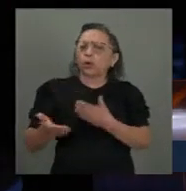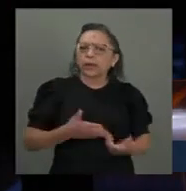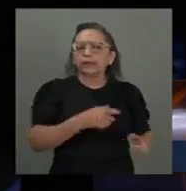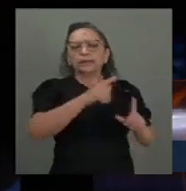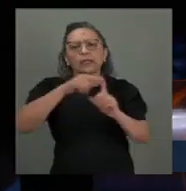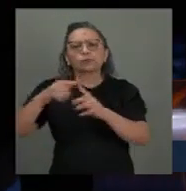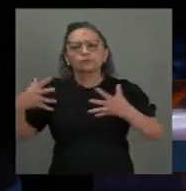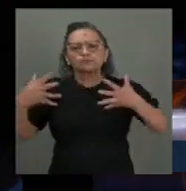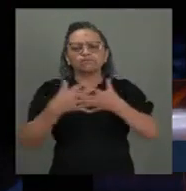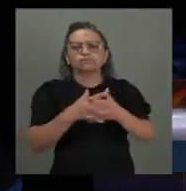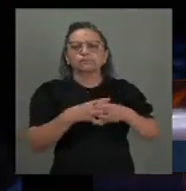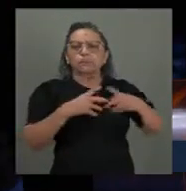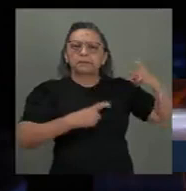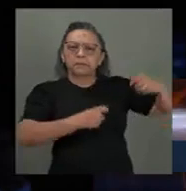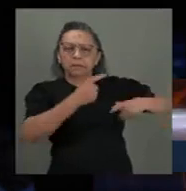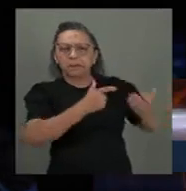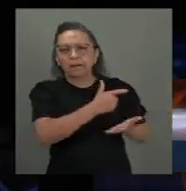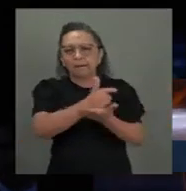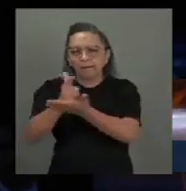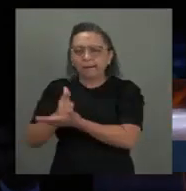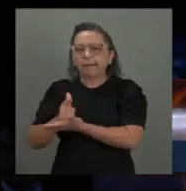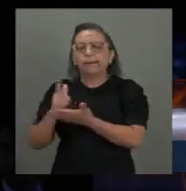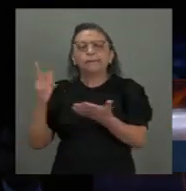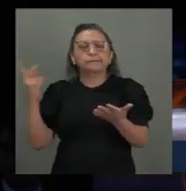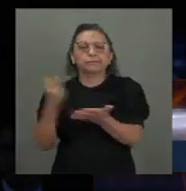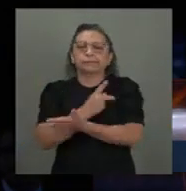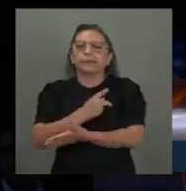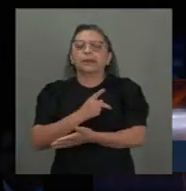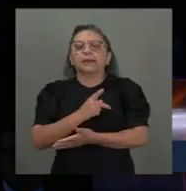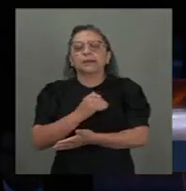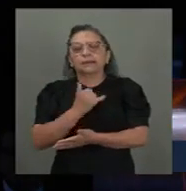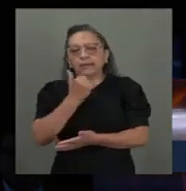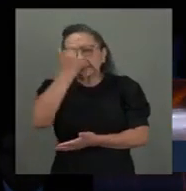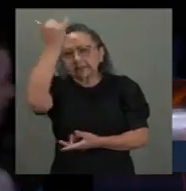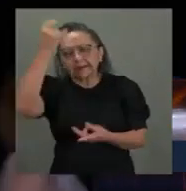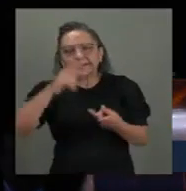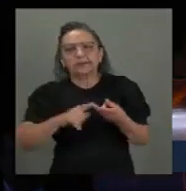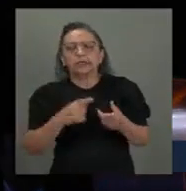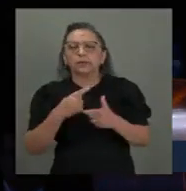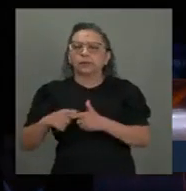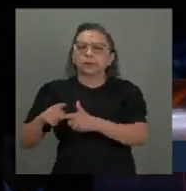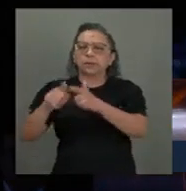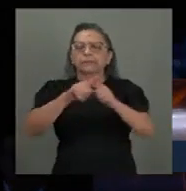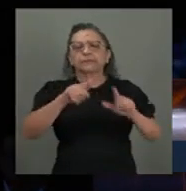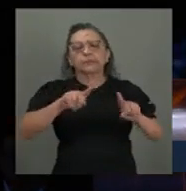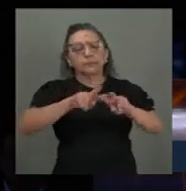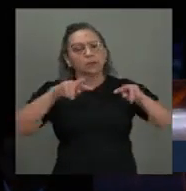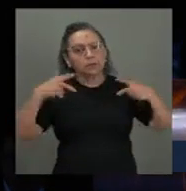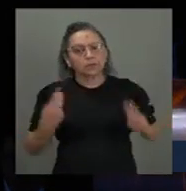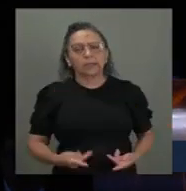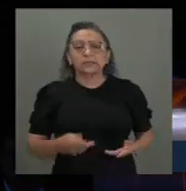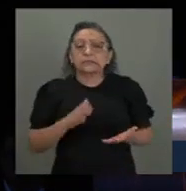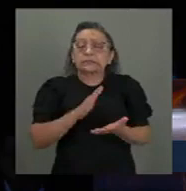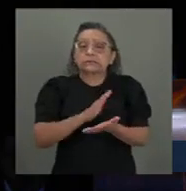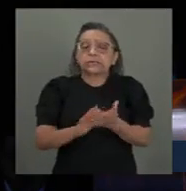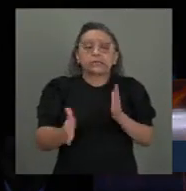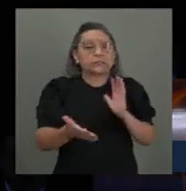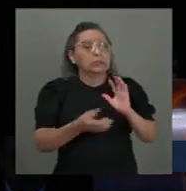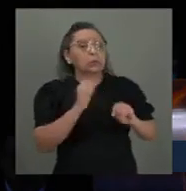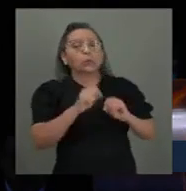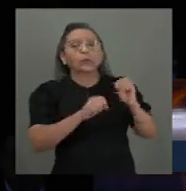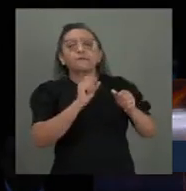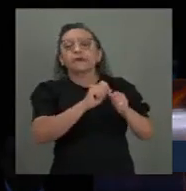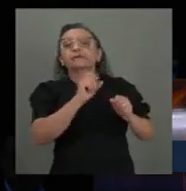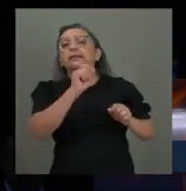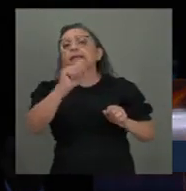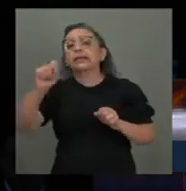tragédias e crises humanitárias, sem distinção de quem a faz ou dos motivos que a fizeram